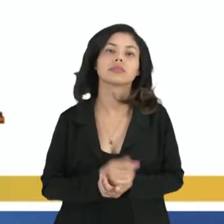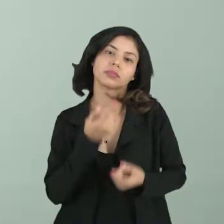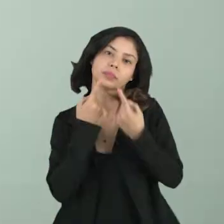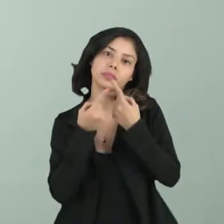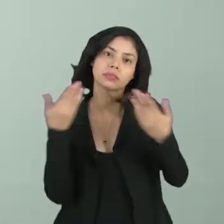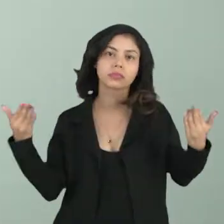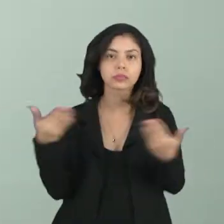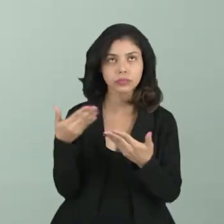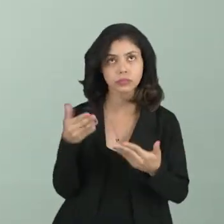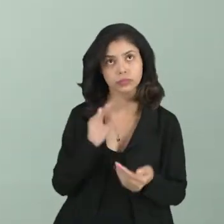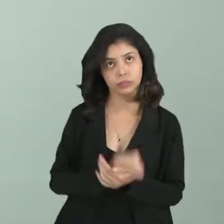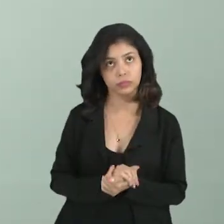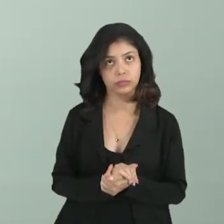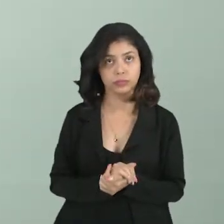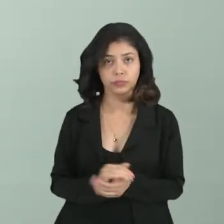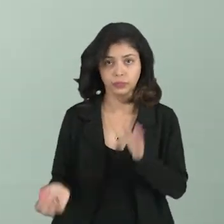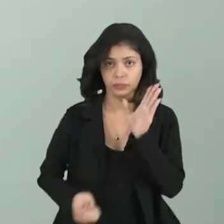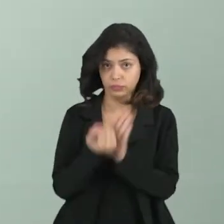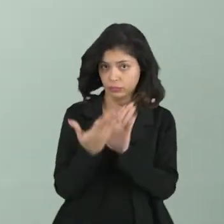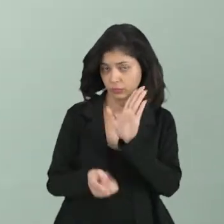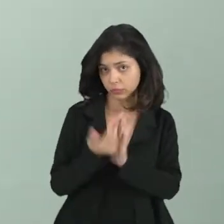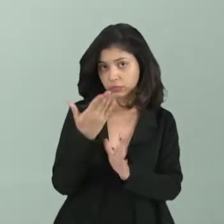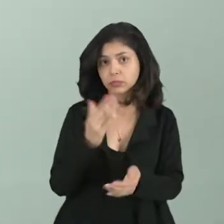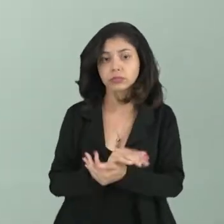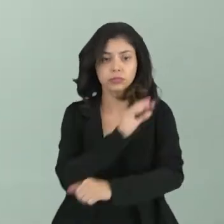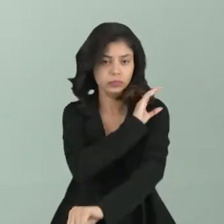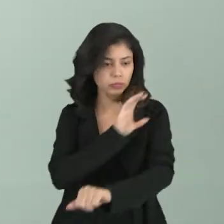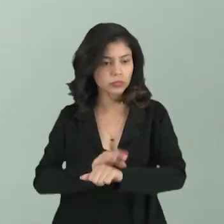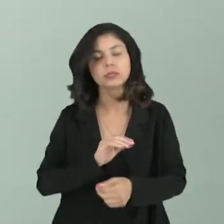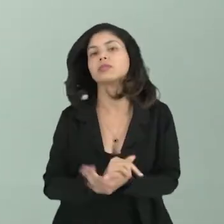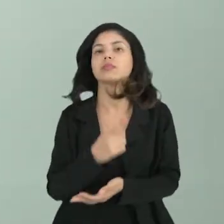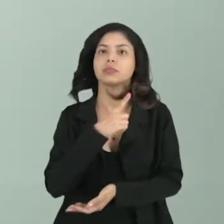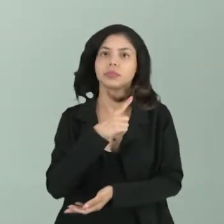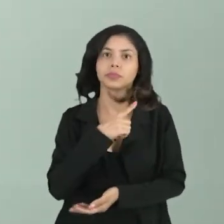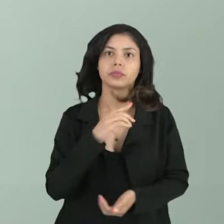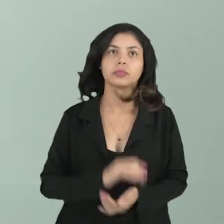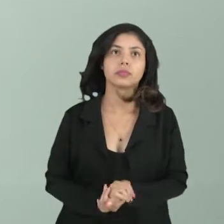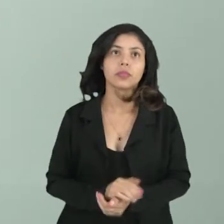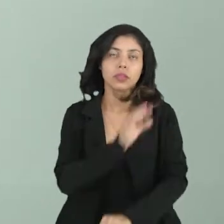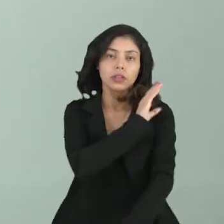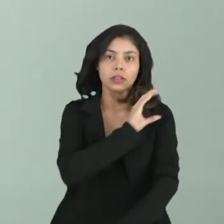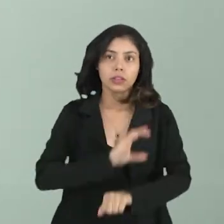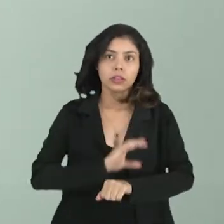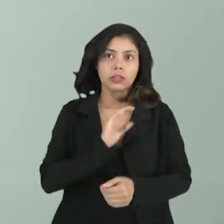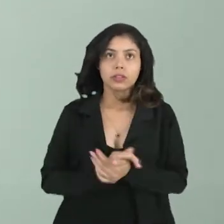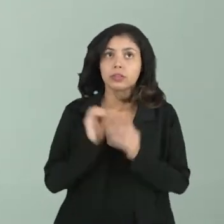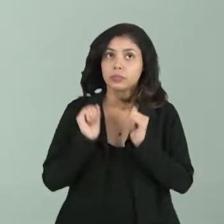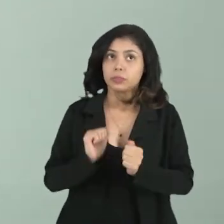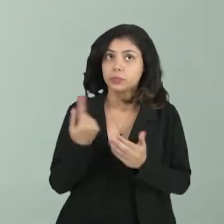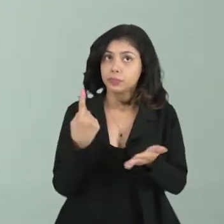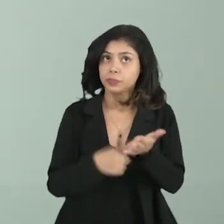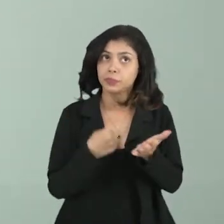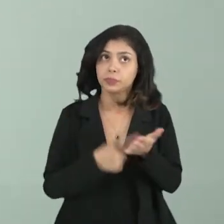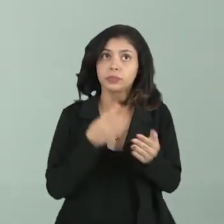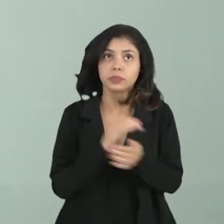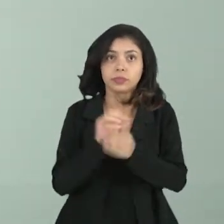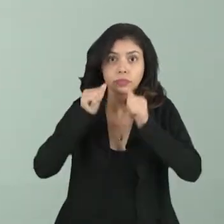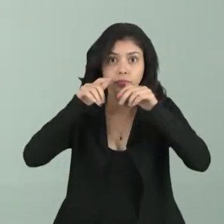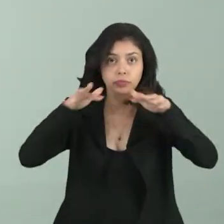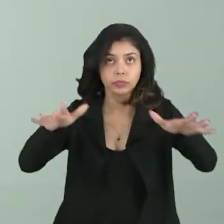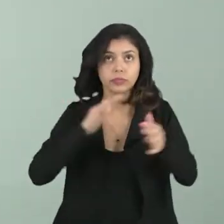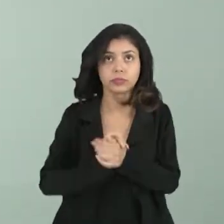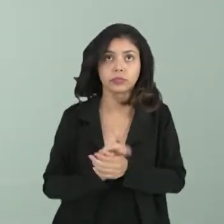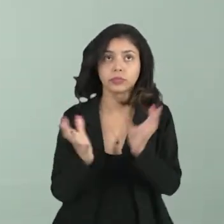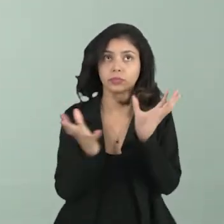discutir agora, né? Sobre essa construção cultural, né? Que se tem. A cultura pode ser considerada um amplo